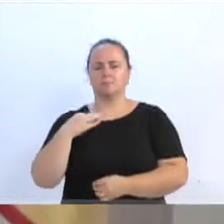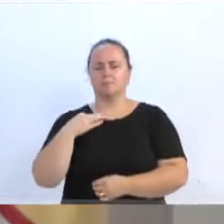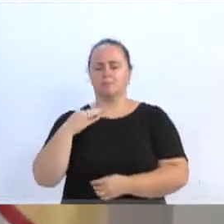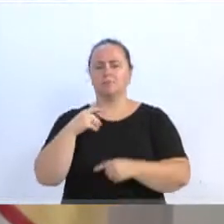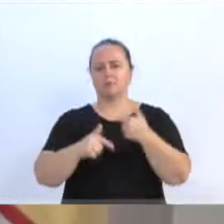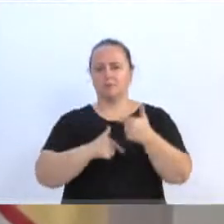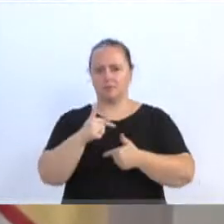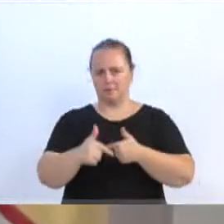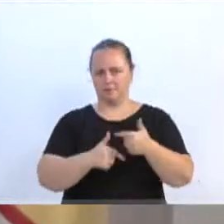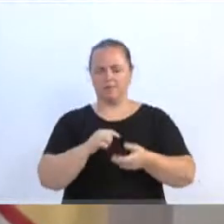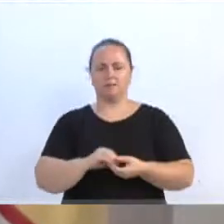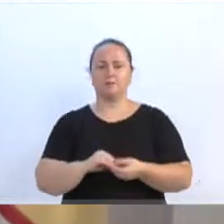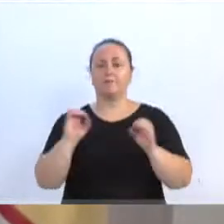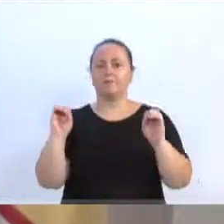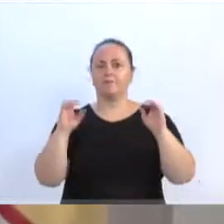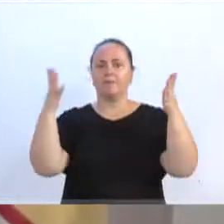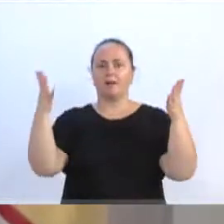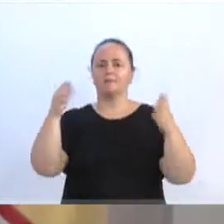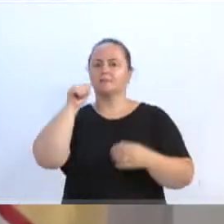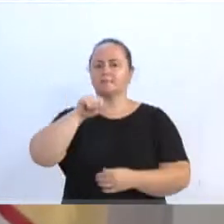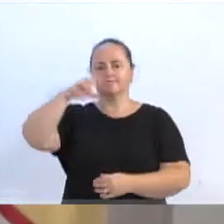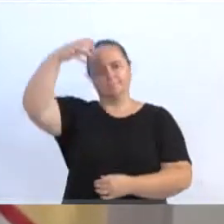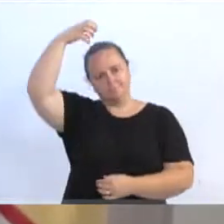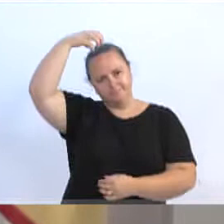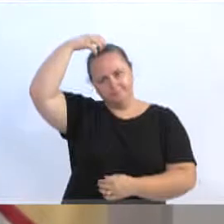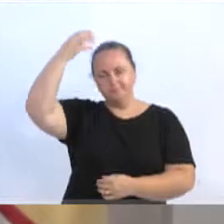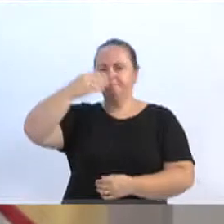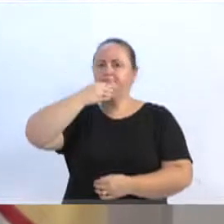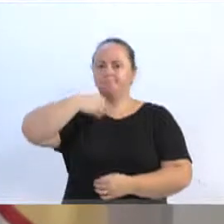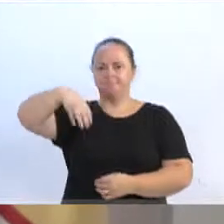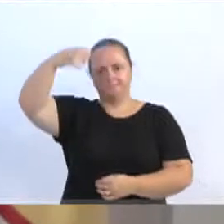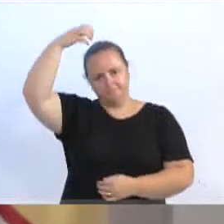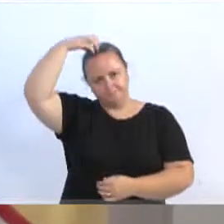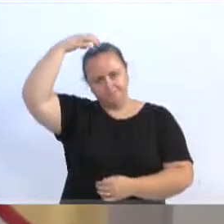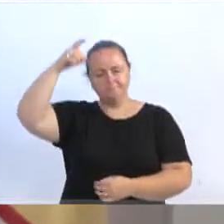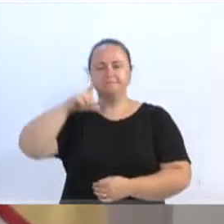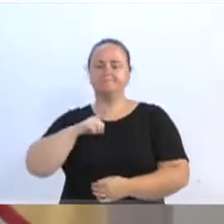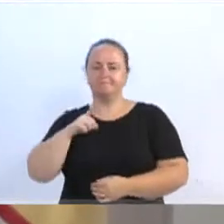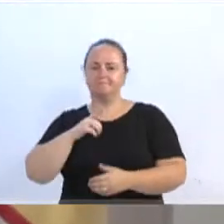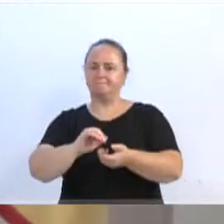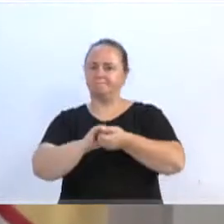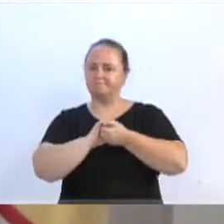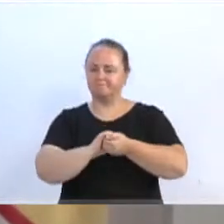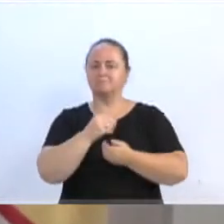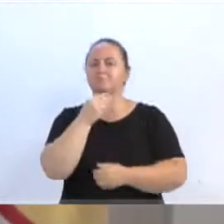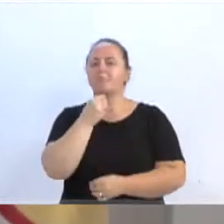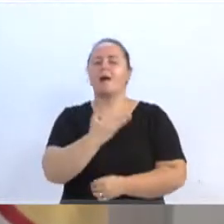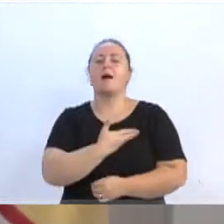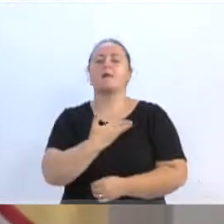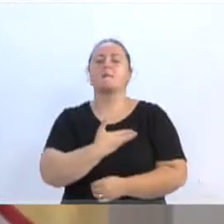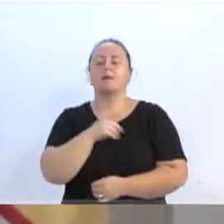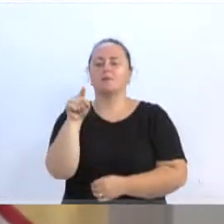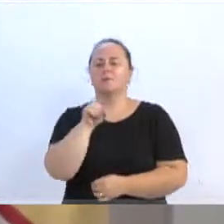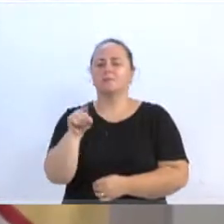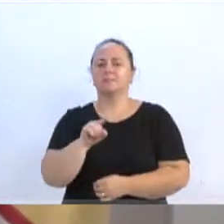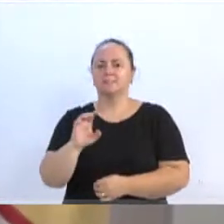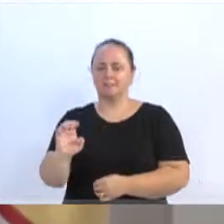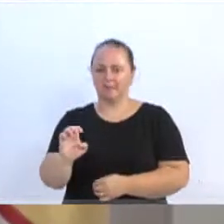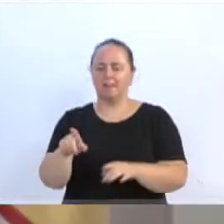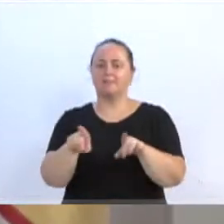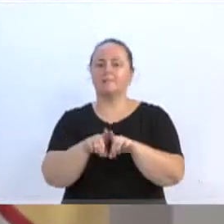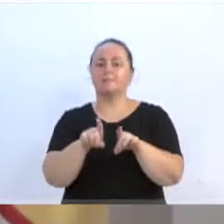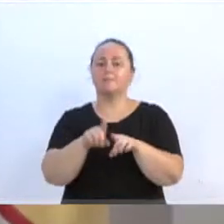Festa de Rei e Rainha no Salão Dorf, parabenizar também lá o nosso amigo Zé do Rancho, e no domingo o nosso cantor e amigo lá,